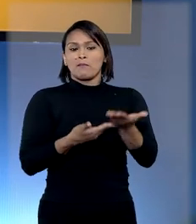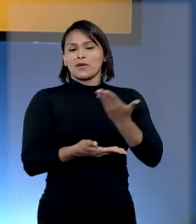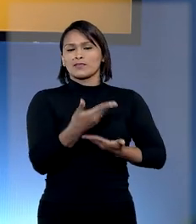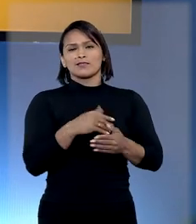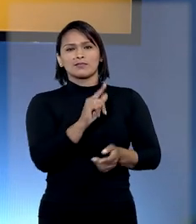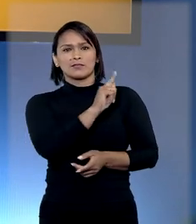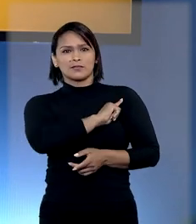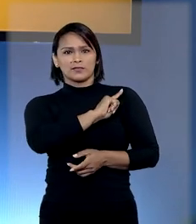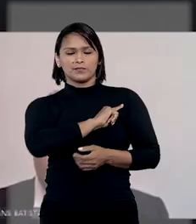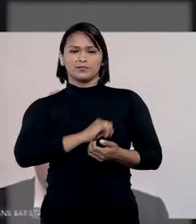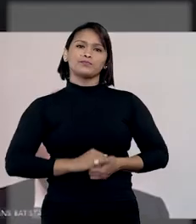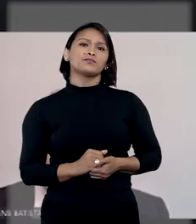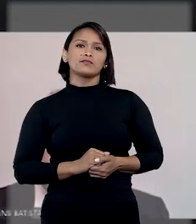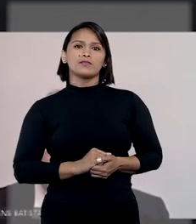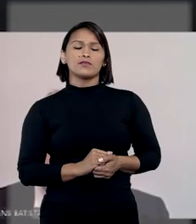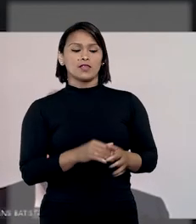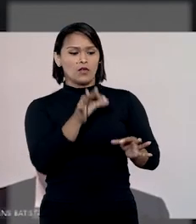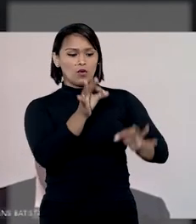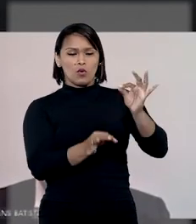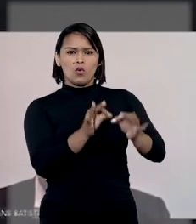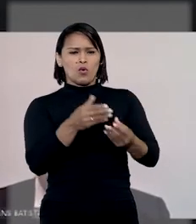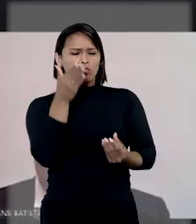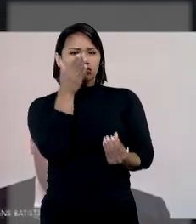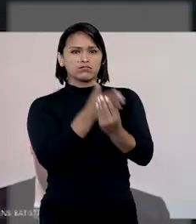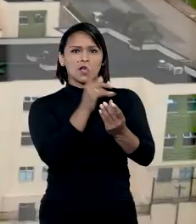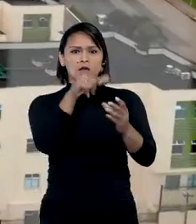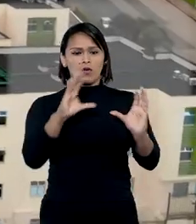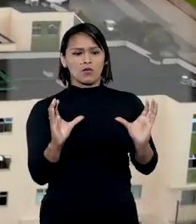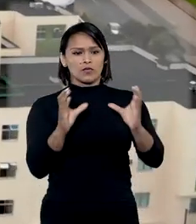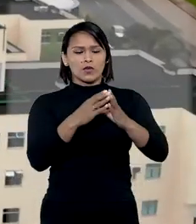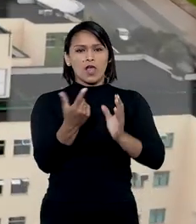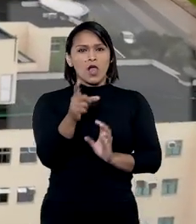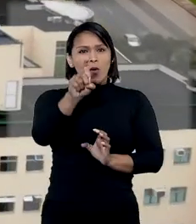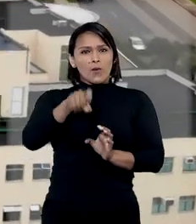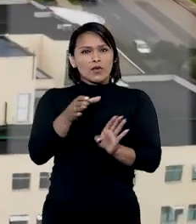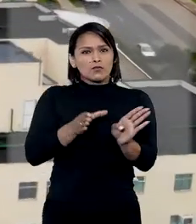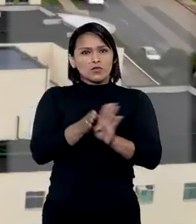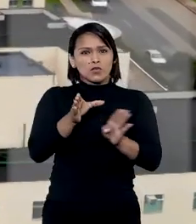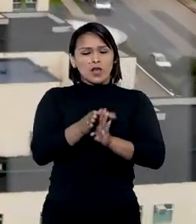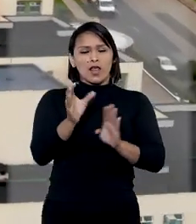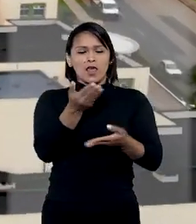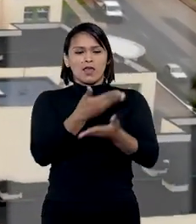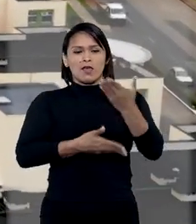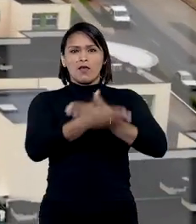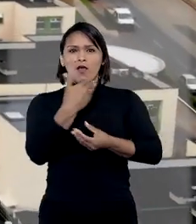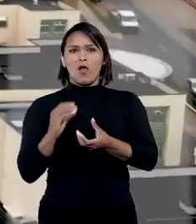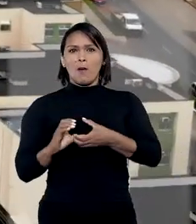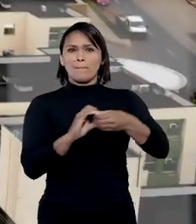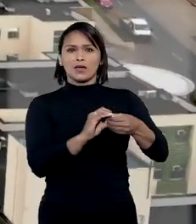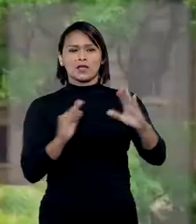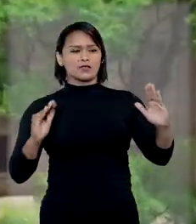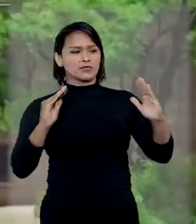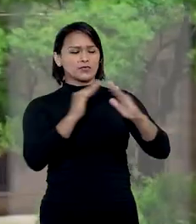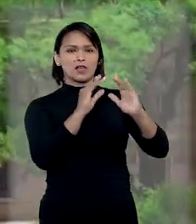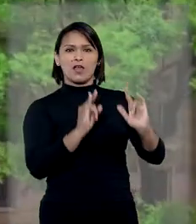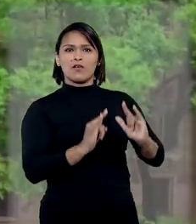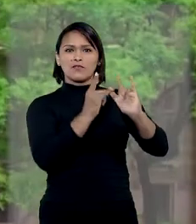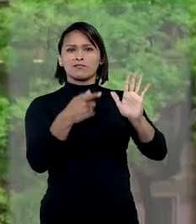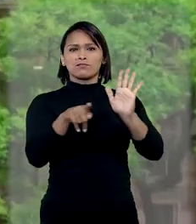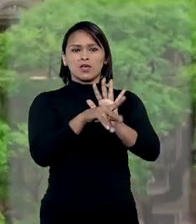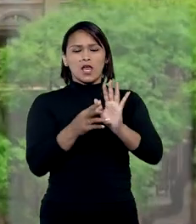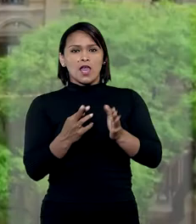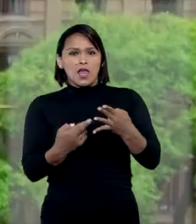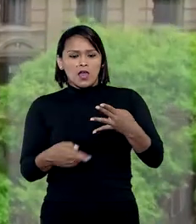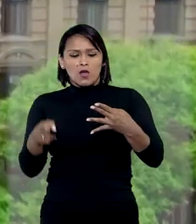participou da gestão. No caso julgado pelo colegiado, o ex-conselheiro fiscal de uma cooperativa habitacional interpôs